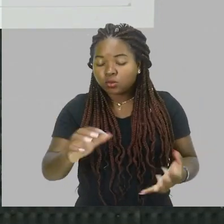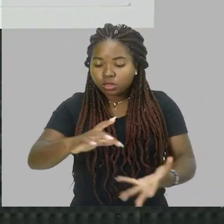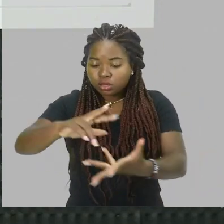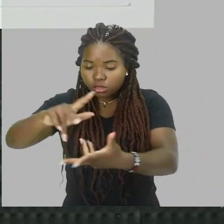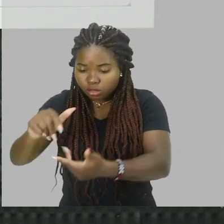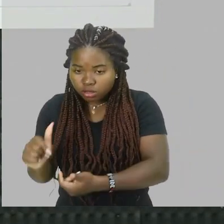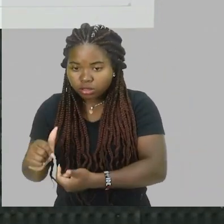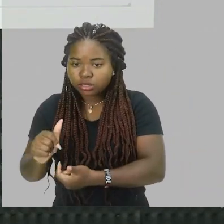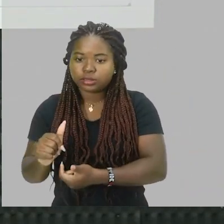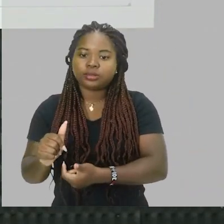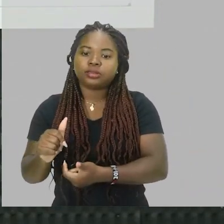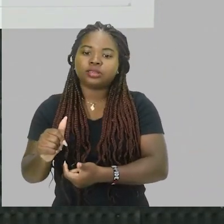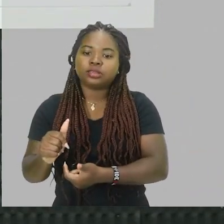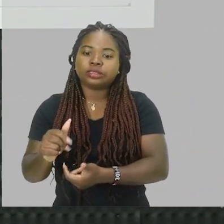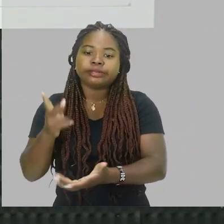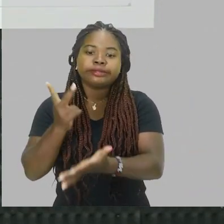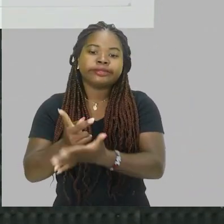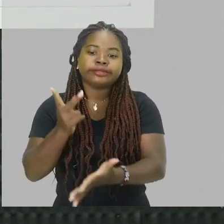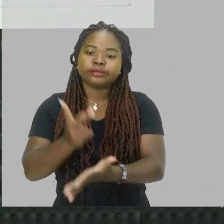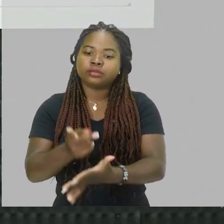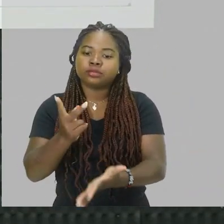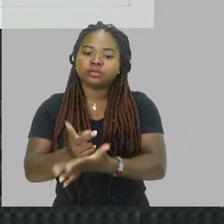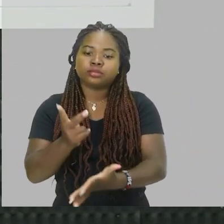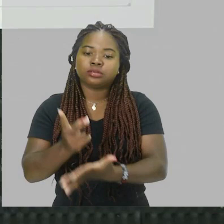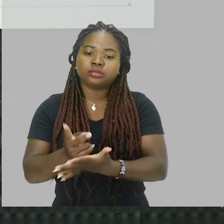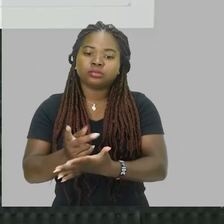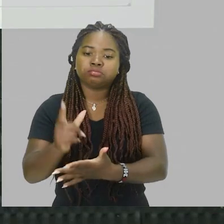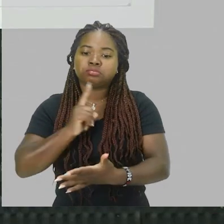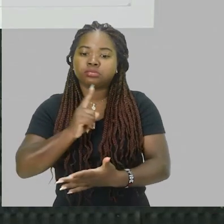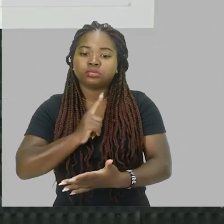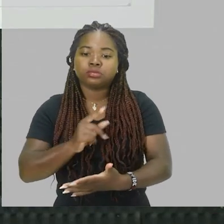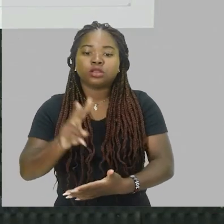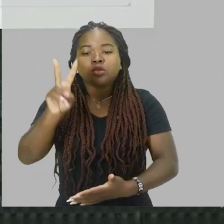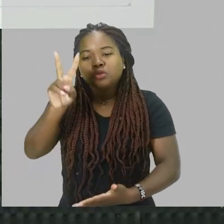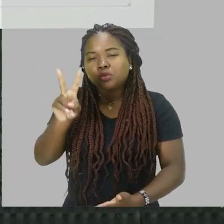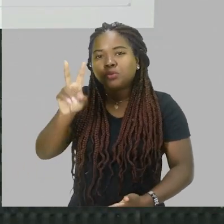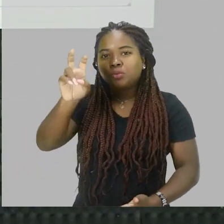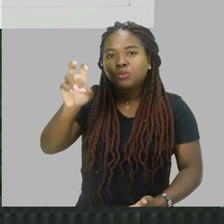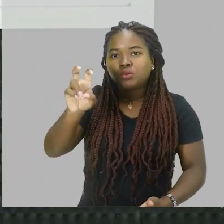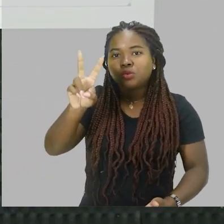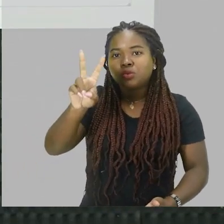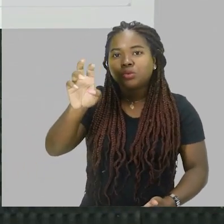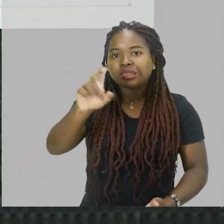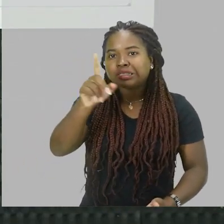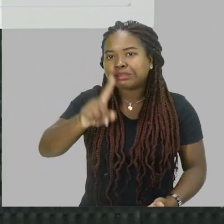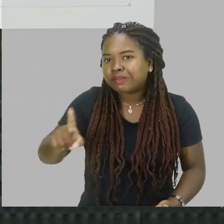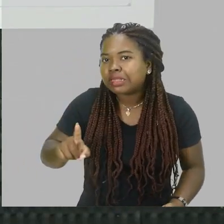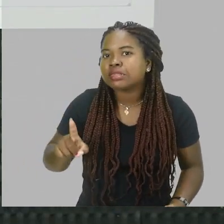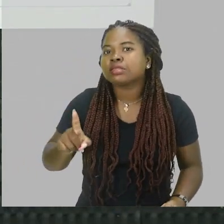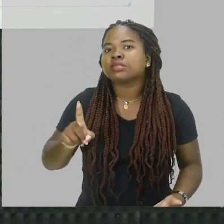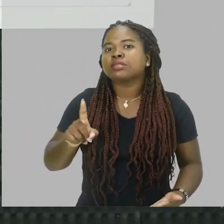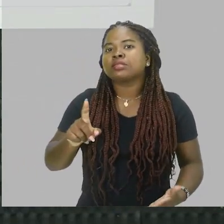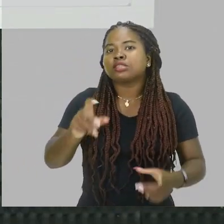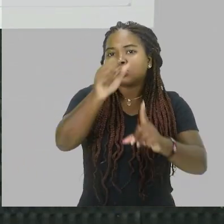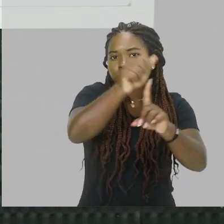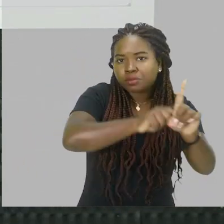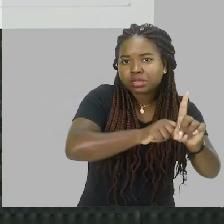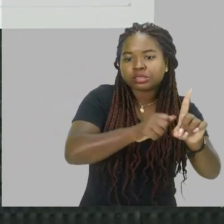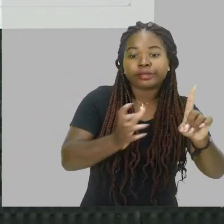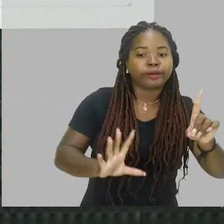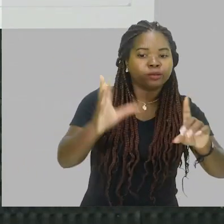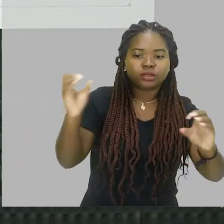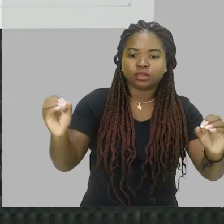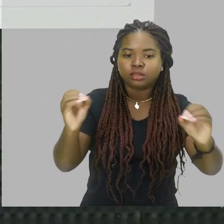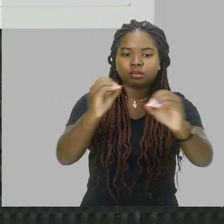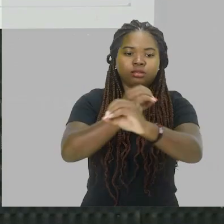em que nós temos aí sempre dois momentos em um mês, por exemplo, em que ocorre